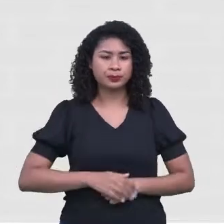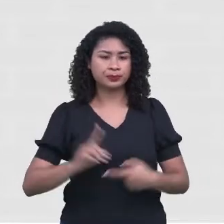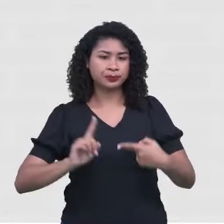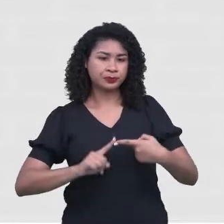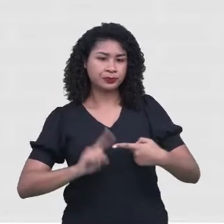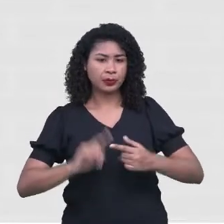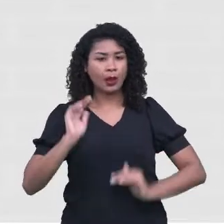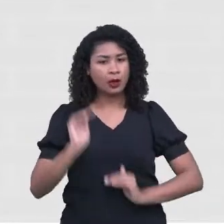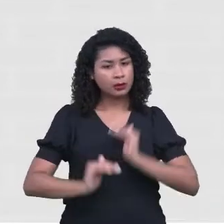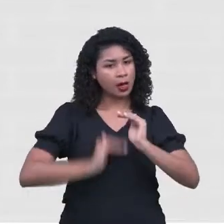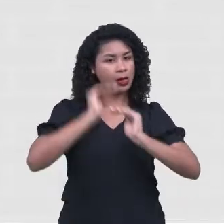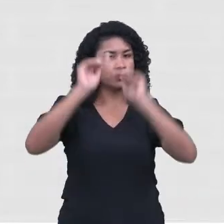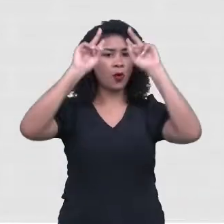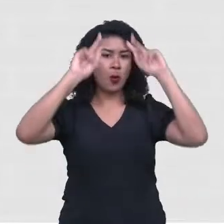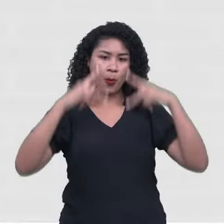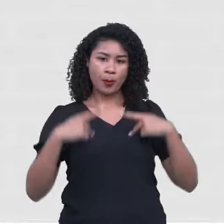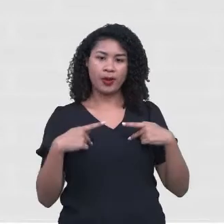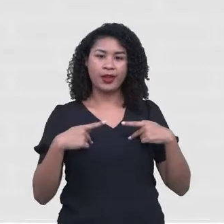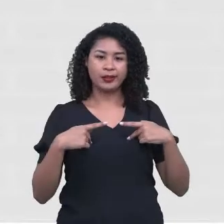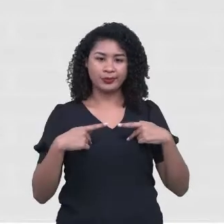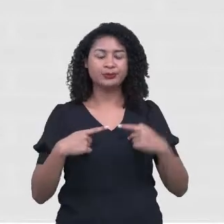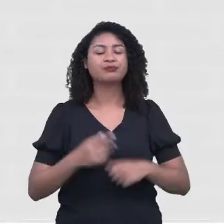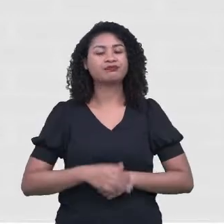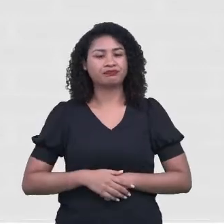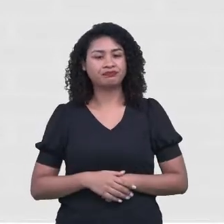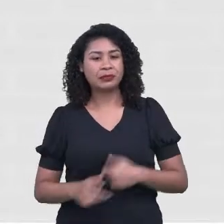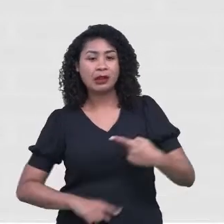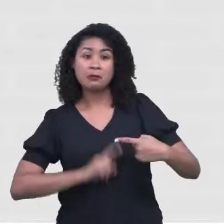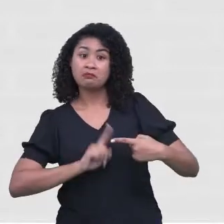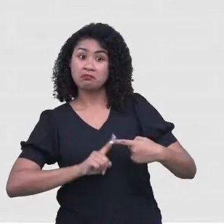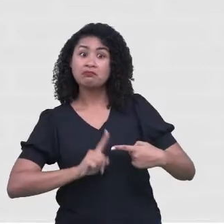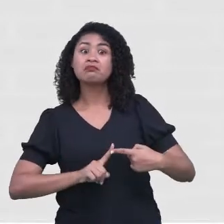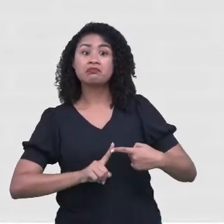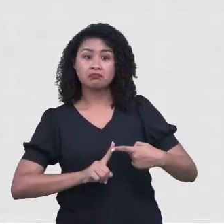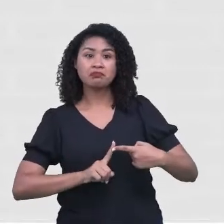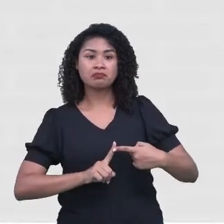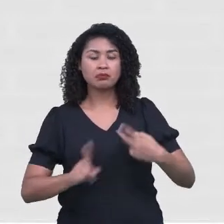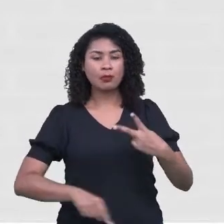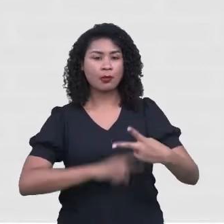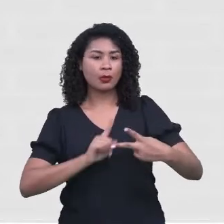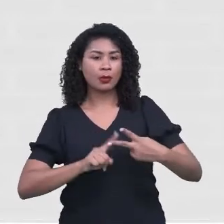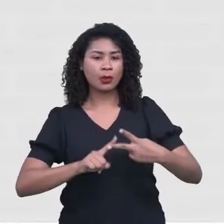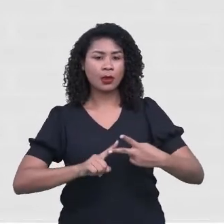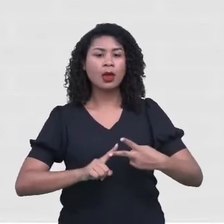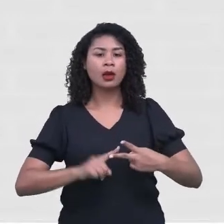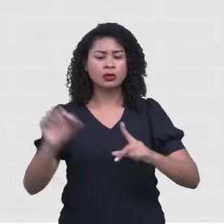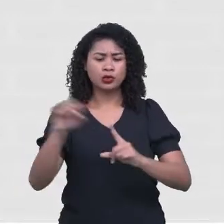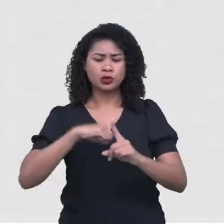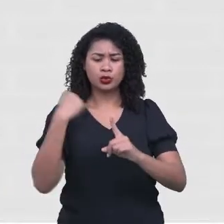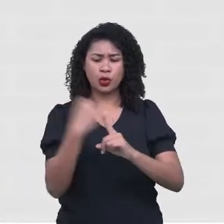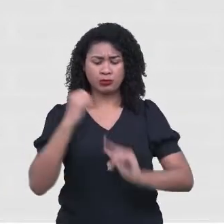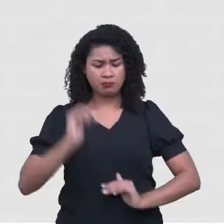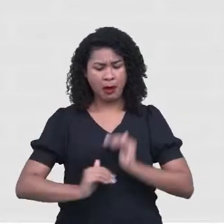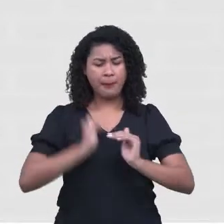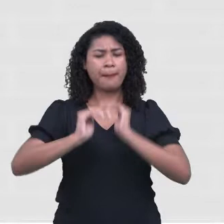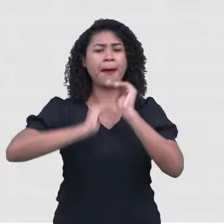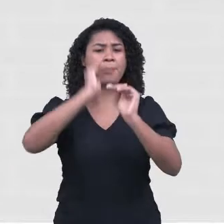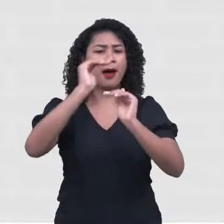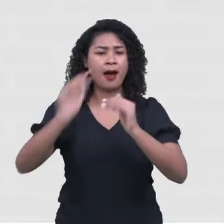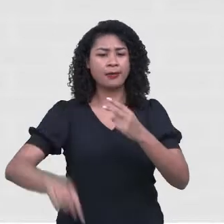humano. Olha aí. O desenvolvimento humano. Desenvolvimento social. Desenvolvimento de